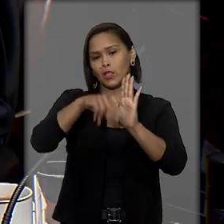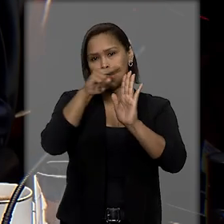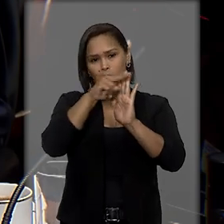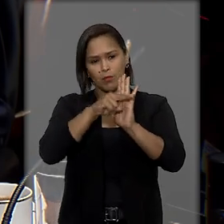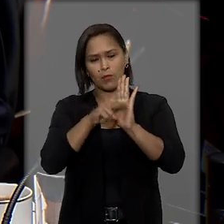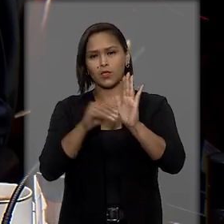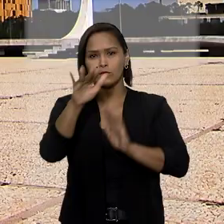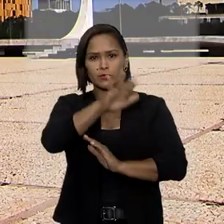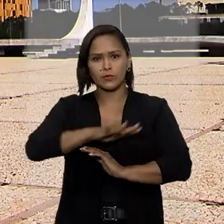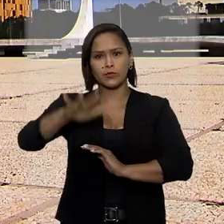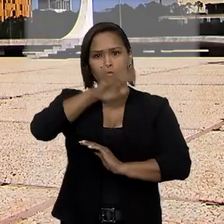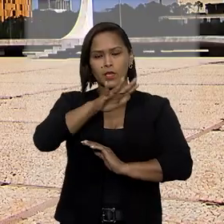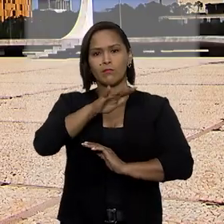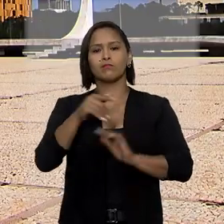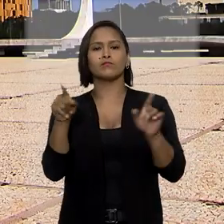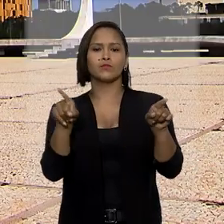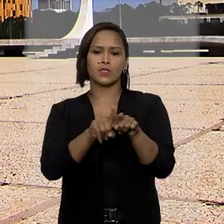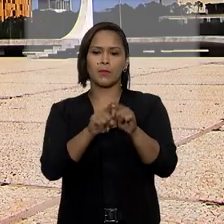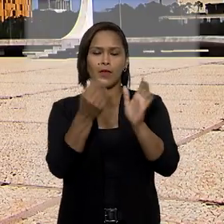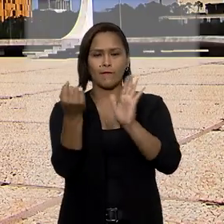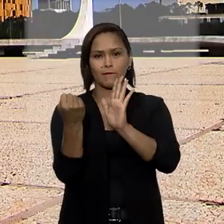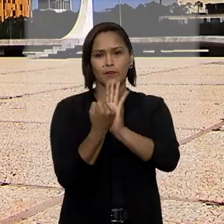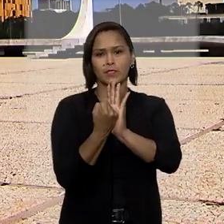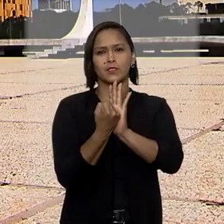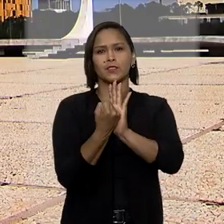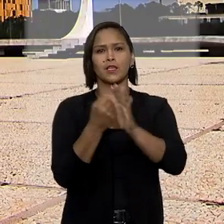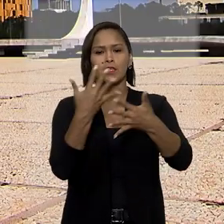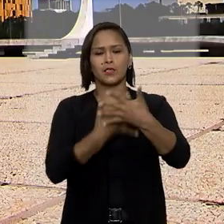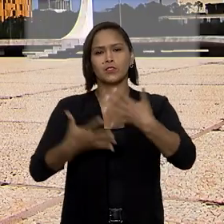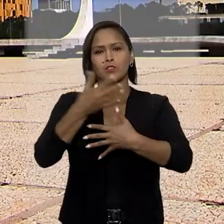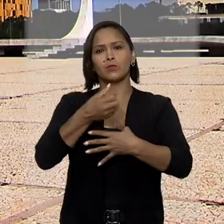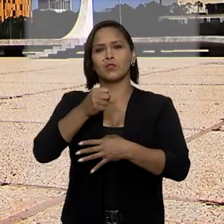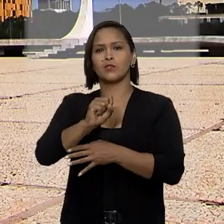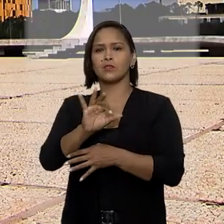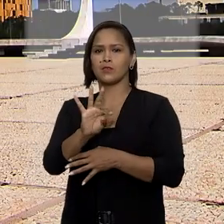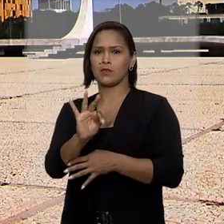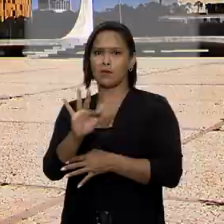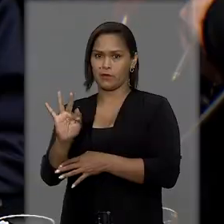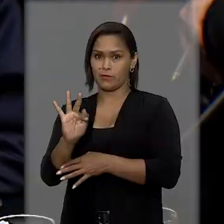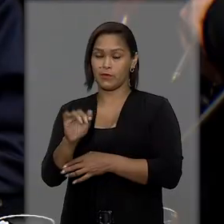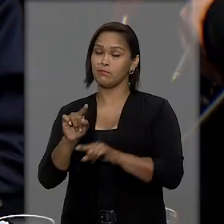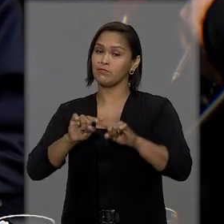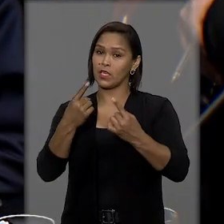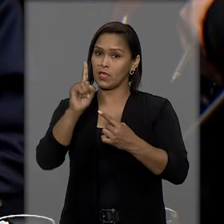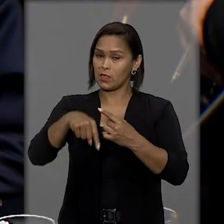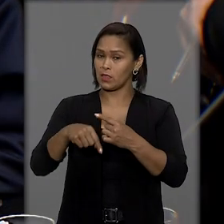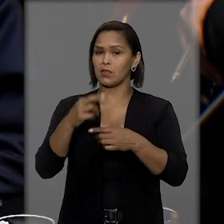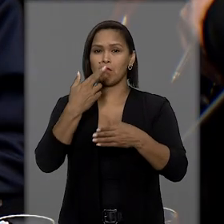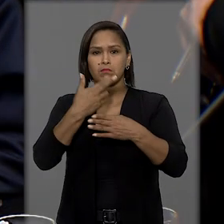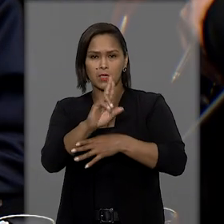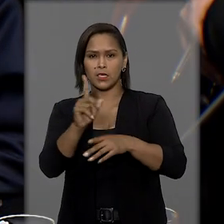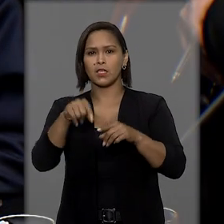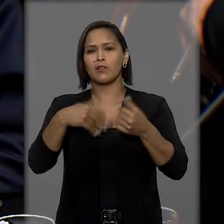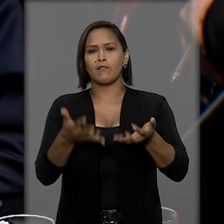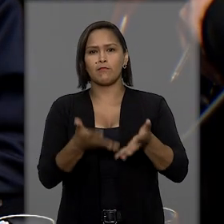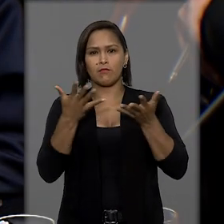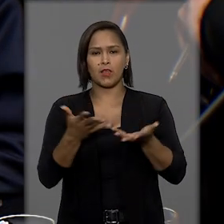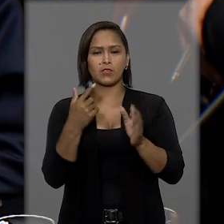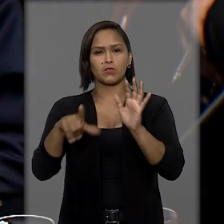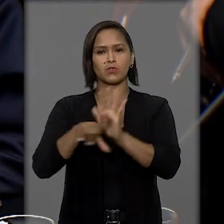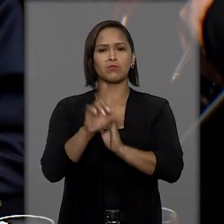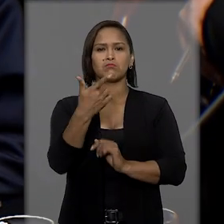normativos em geral, previsão também fixada em súmula do Supremo Tribunal Federal. Assim, reconhecendo o manifesto